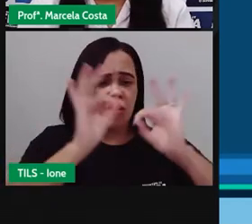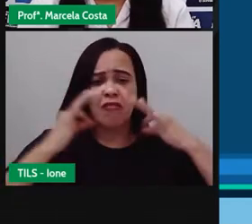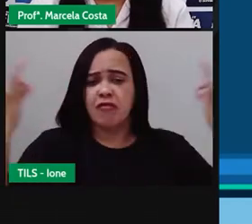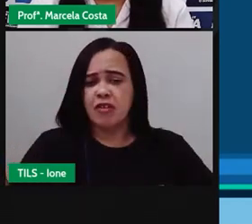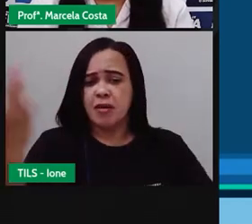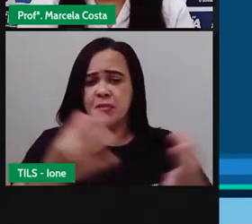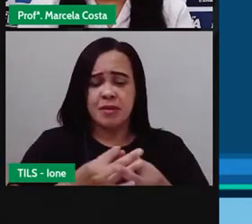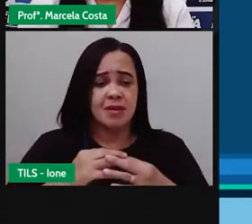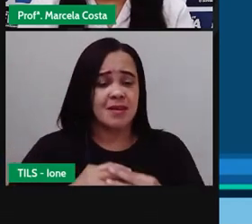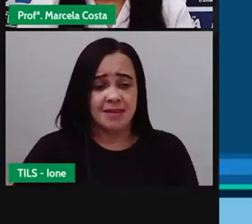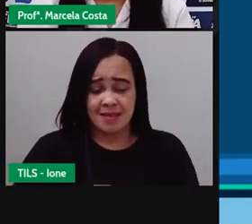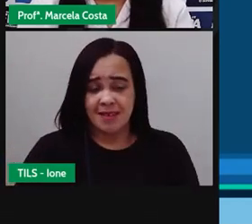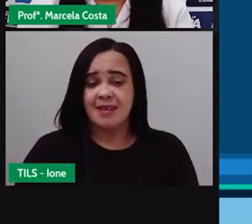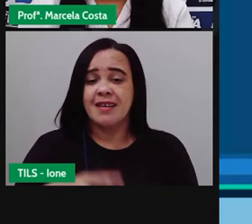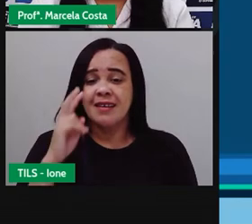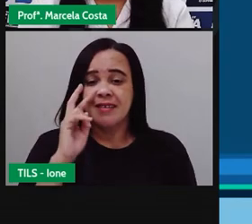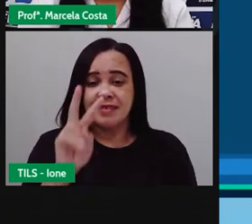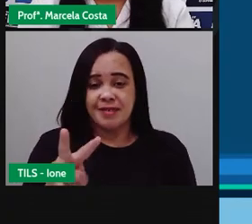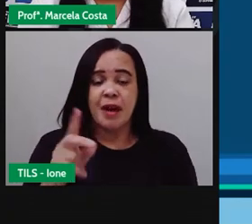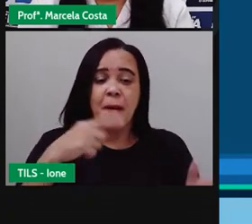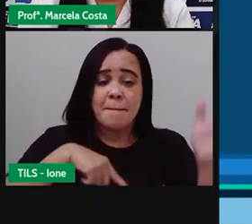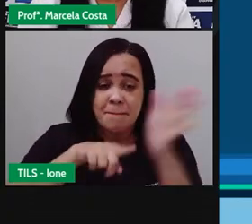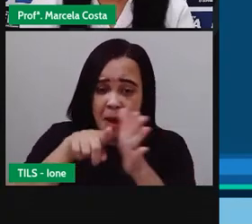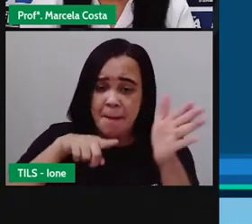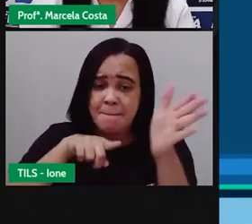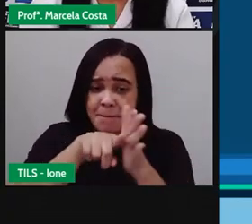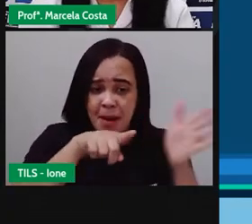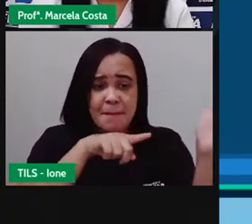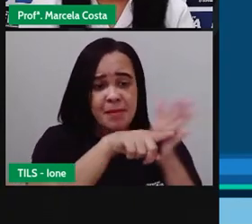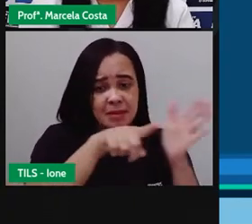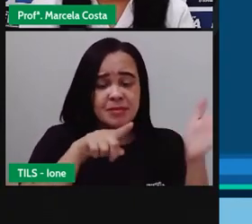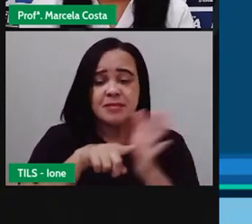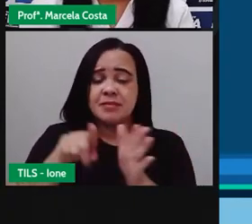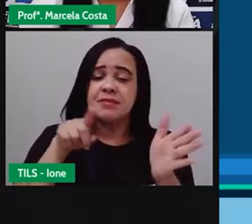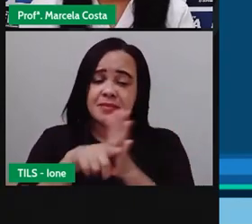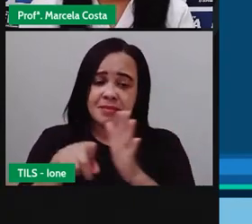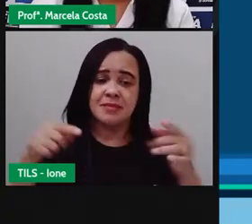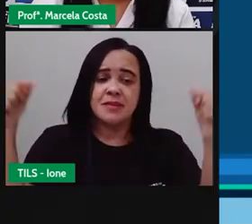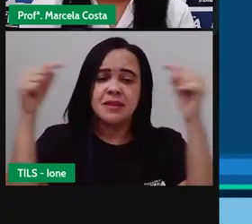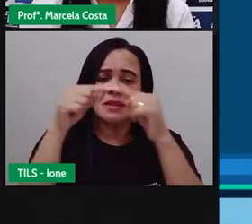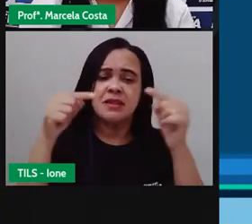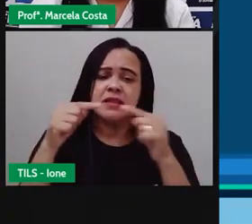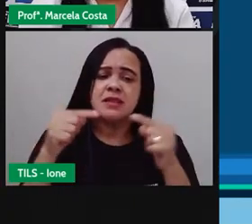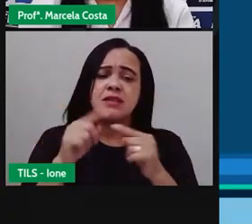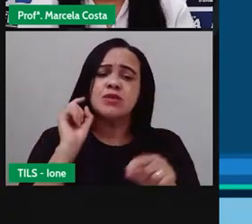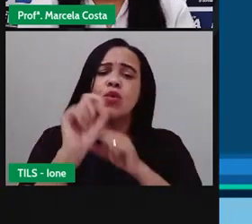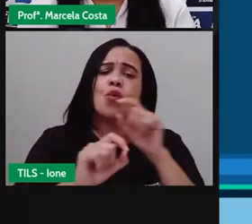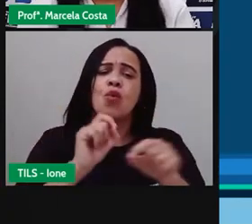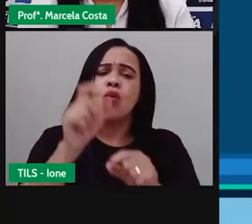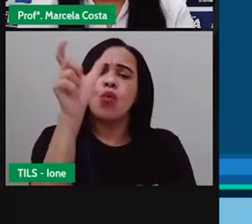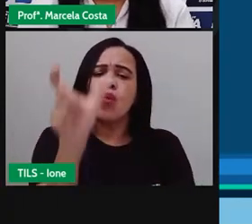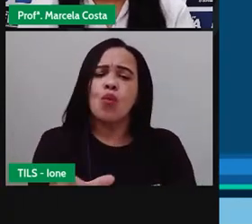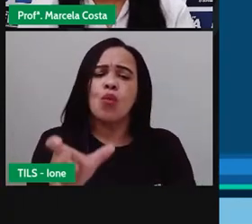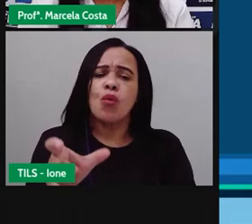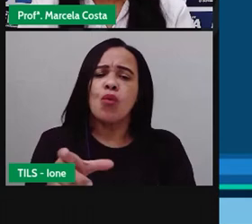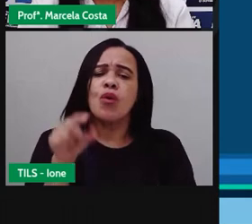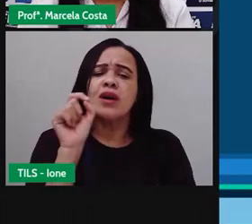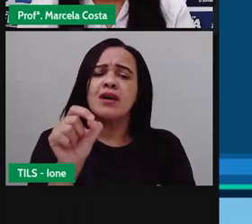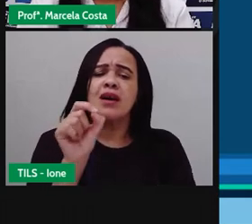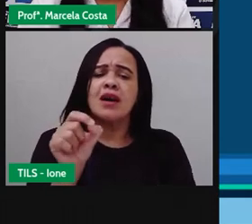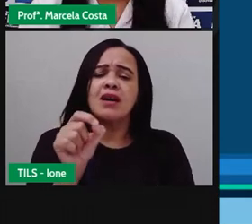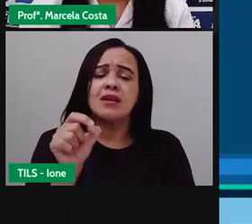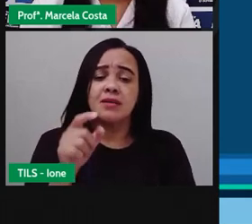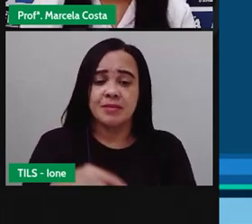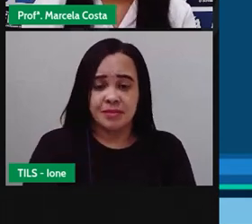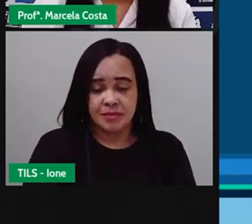caixinha vai mostrar uma pergunta sobre a sua identidade sobre quem você é e aí você vai respondendo